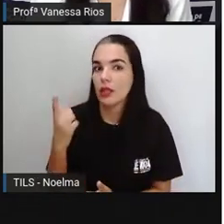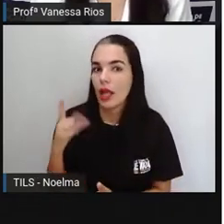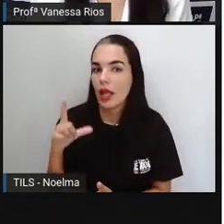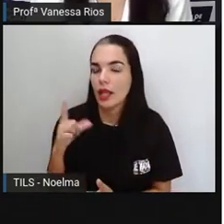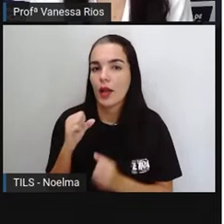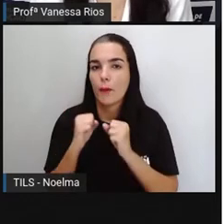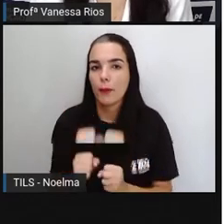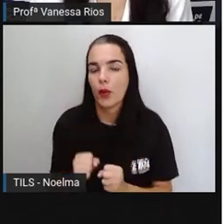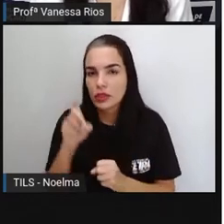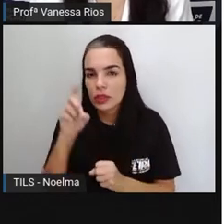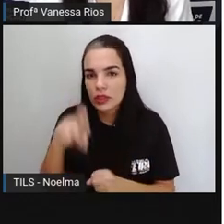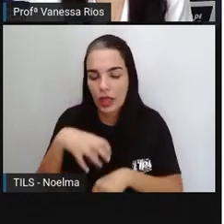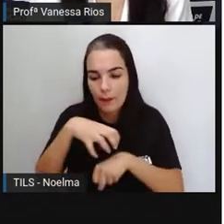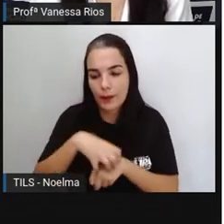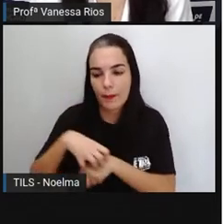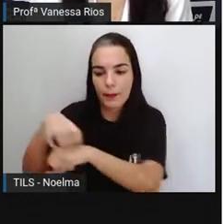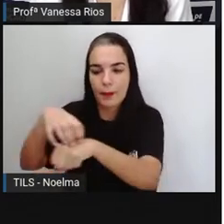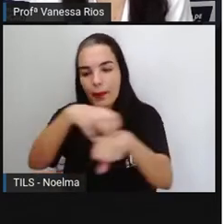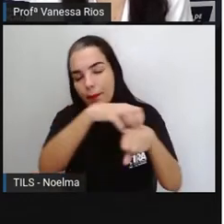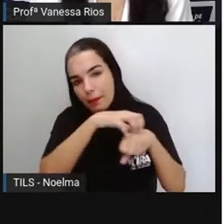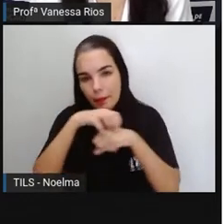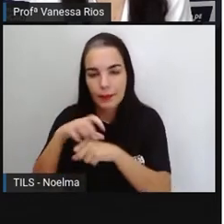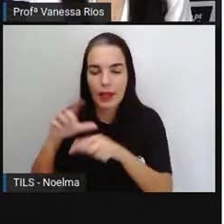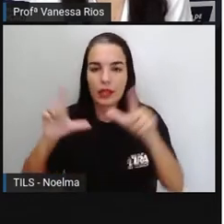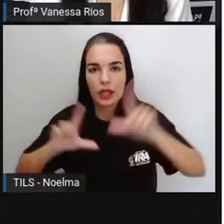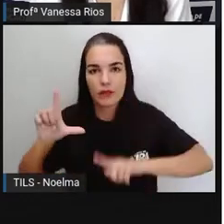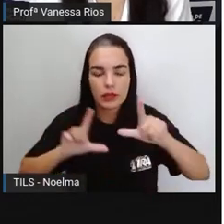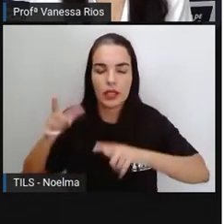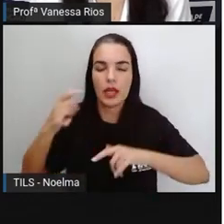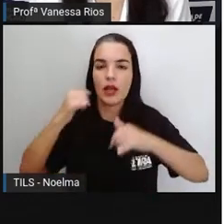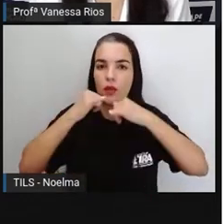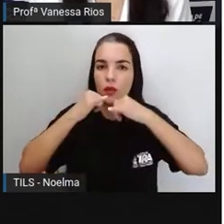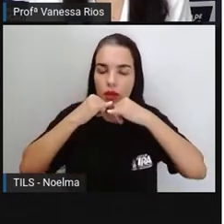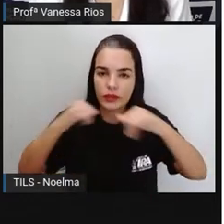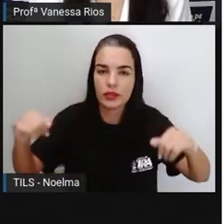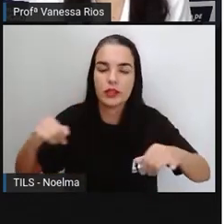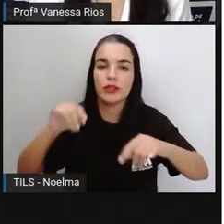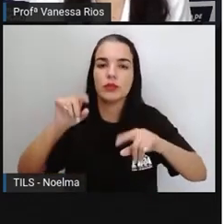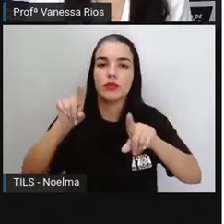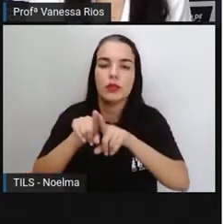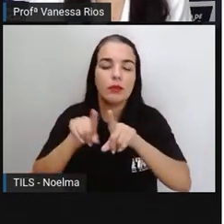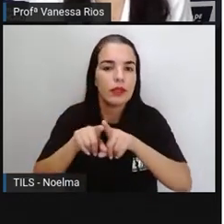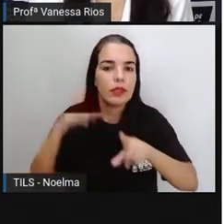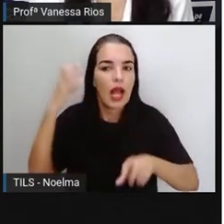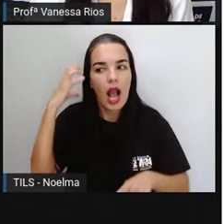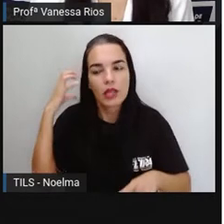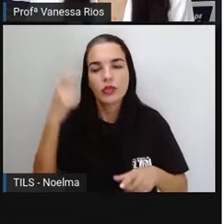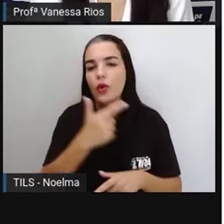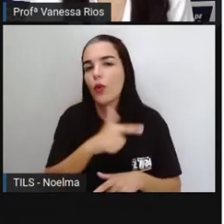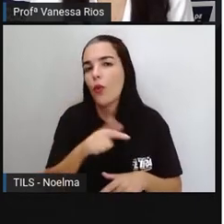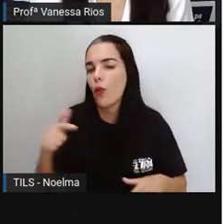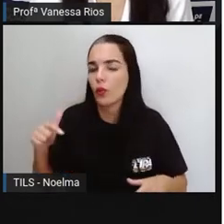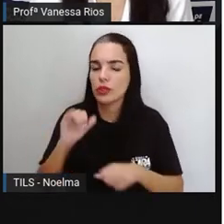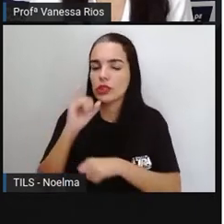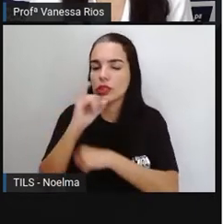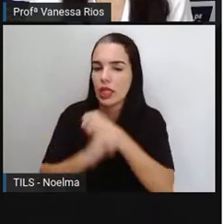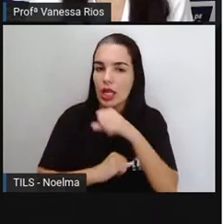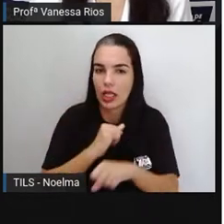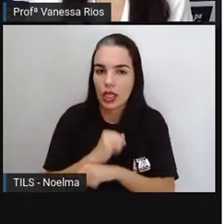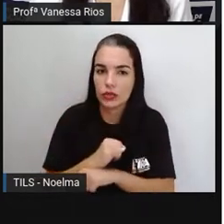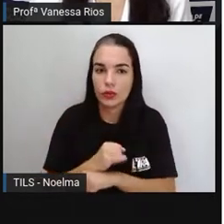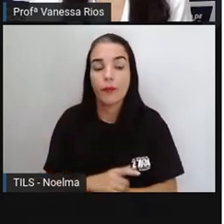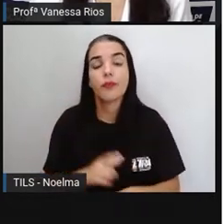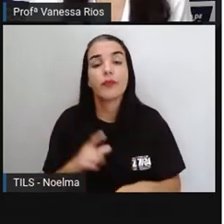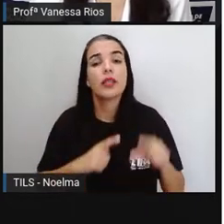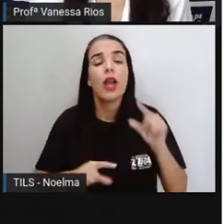jornais, revistas, televisão, internet, rádio, dentre outros. E aí esse tipo de texto tem o